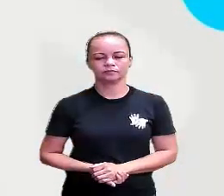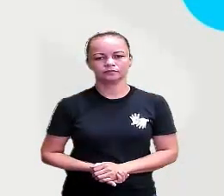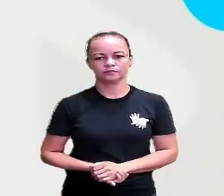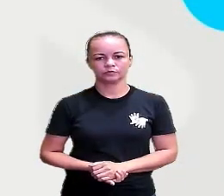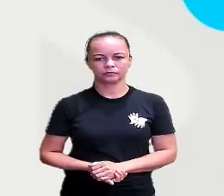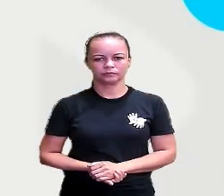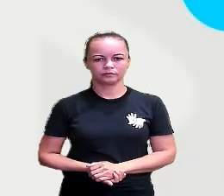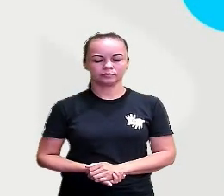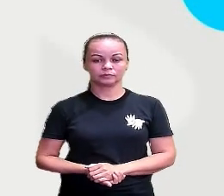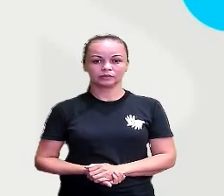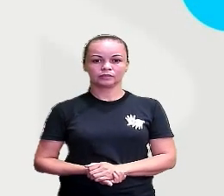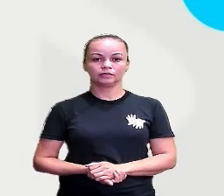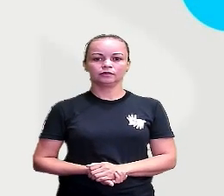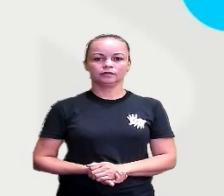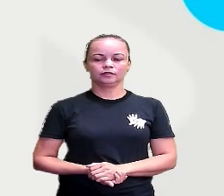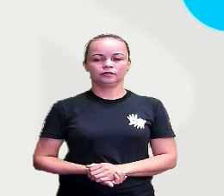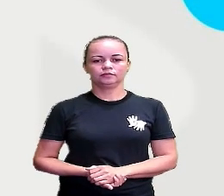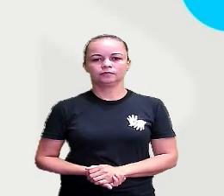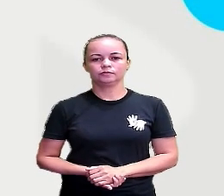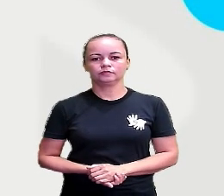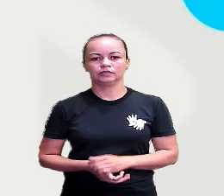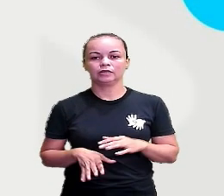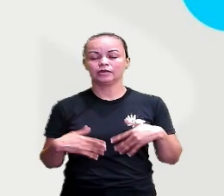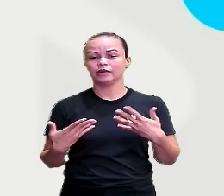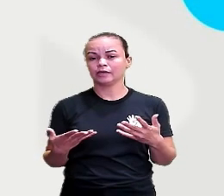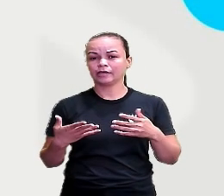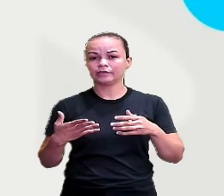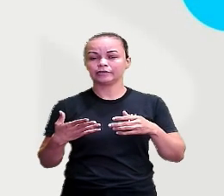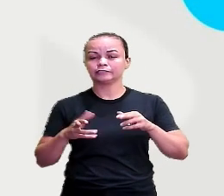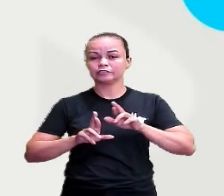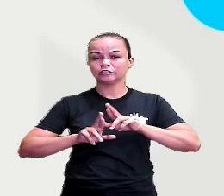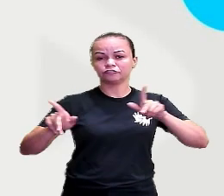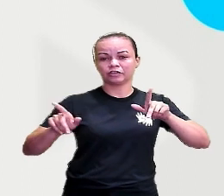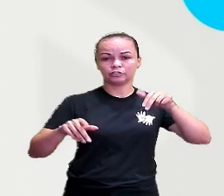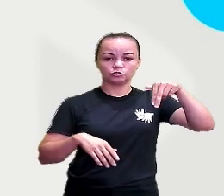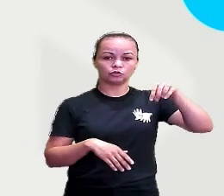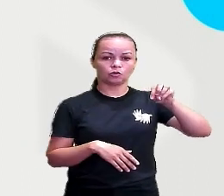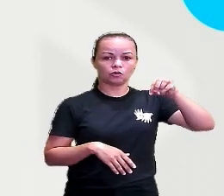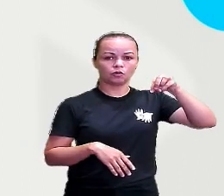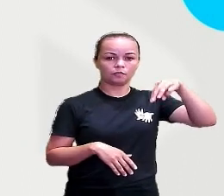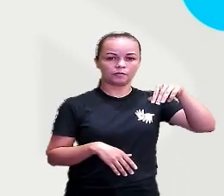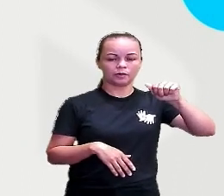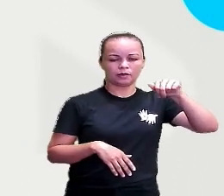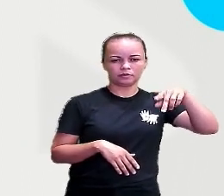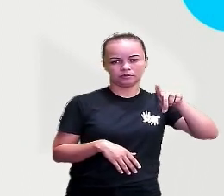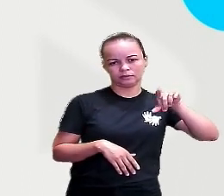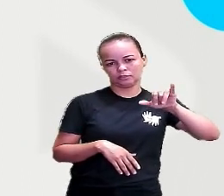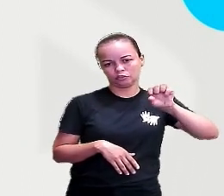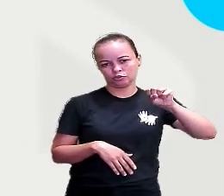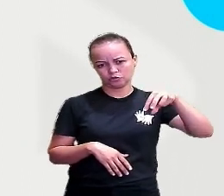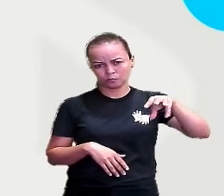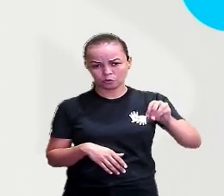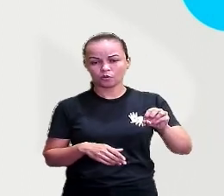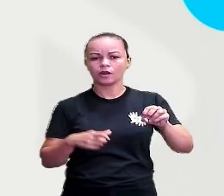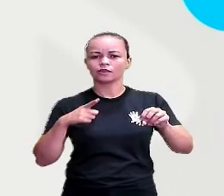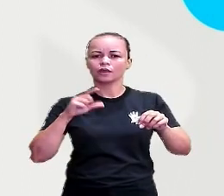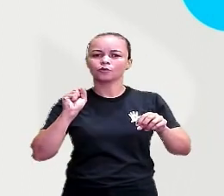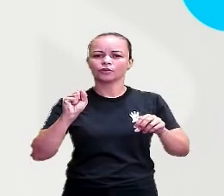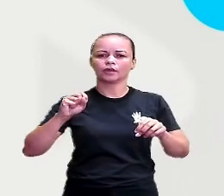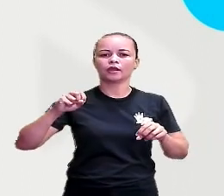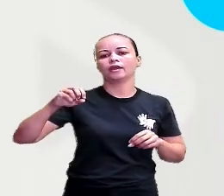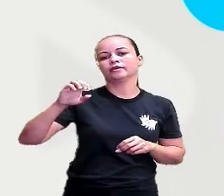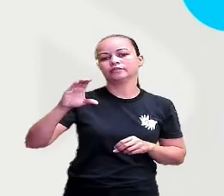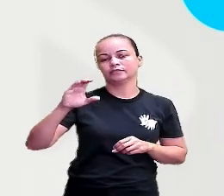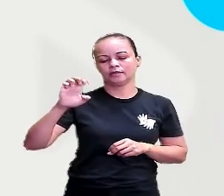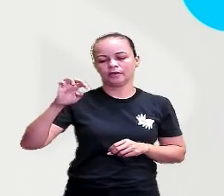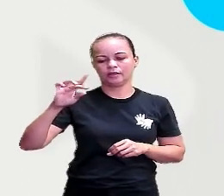E aí, a gente tem o oposto do nômandismo, é o que a gente chama de sedentarismo. E mas o que será? Veja só. Com